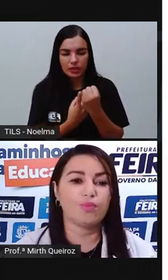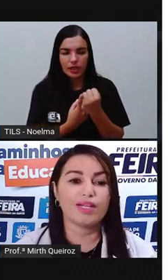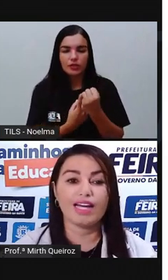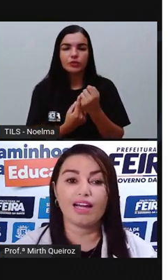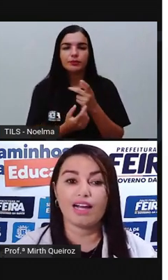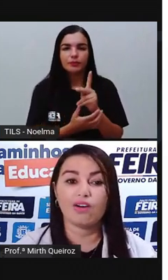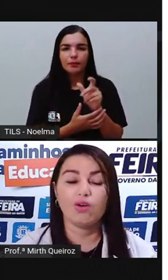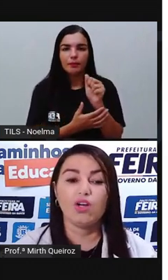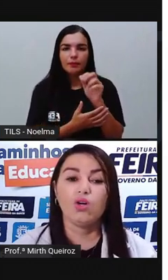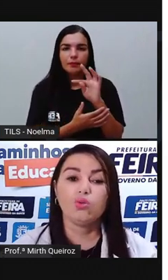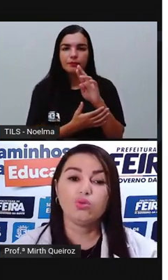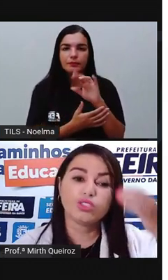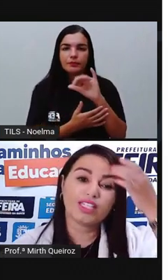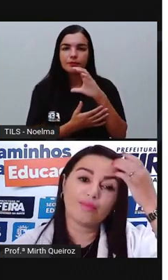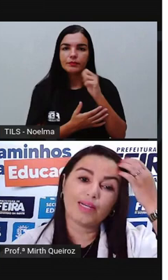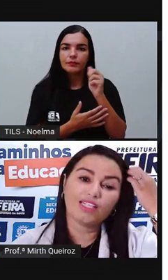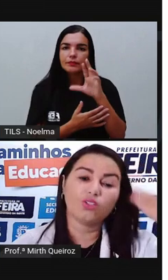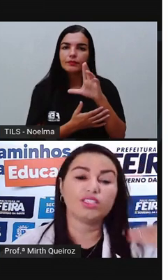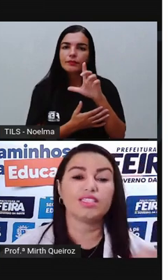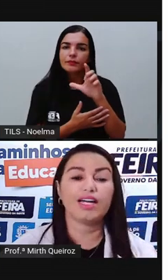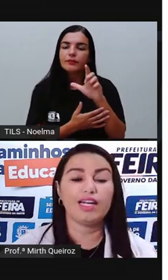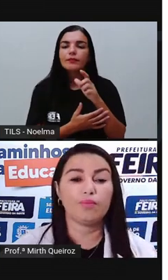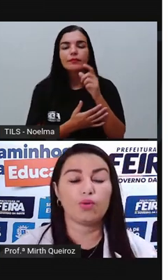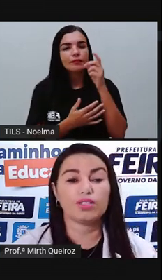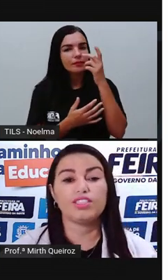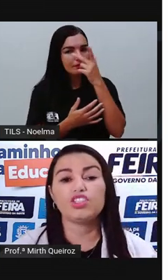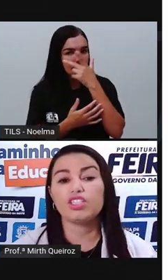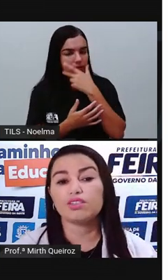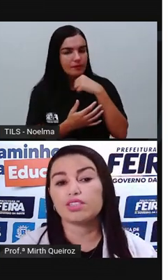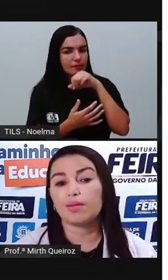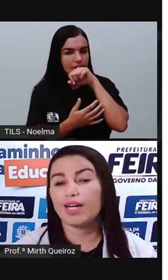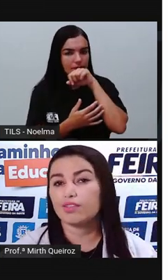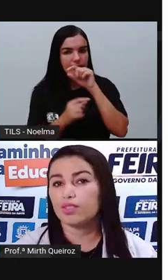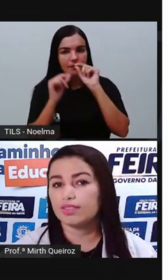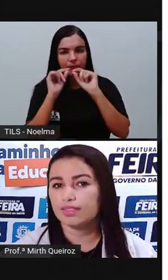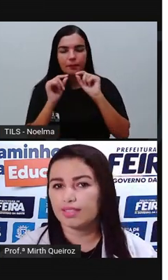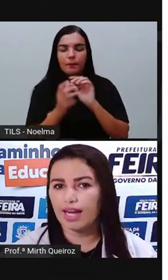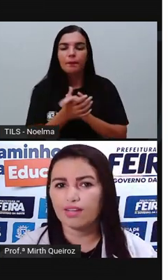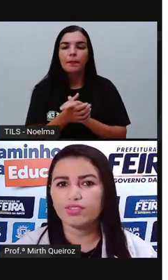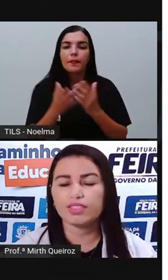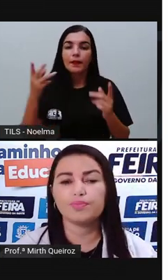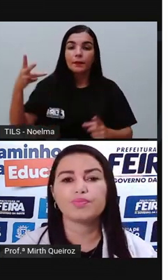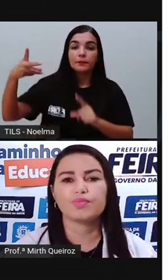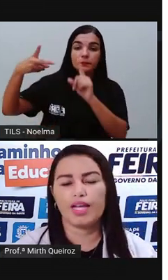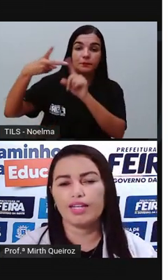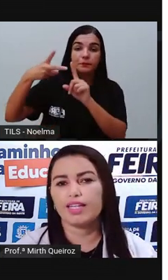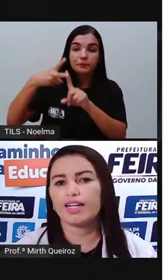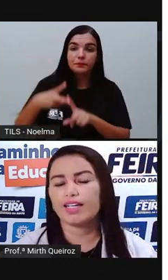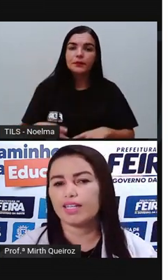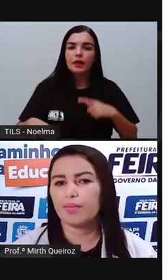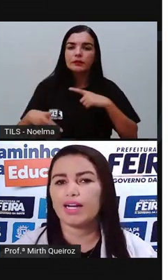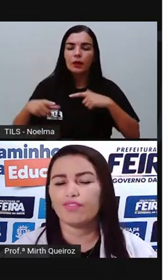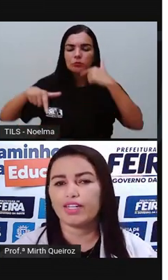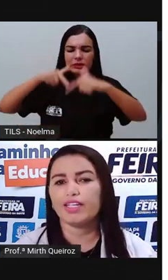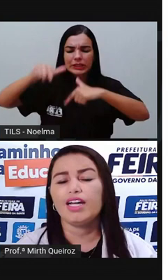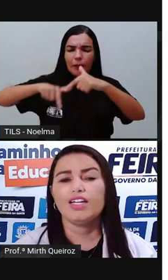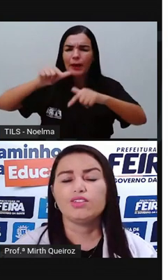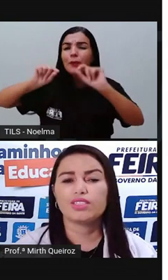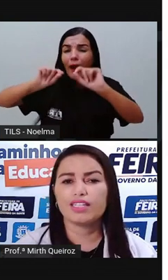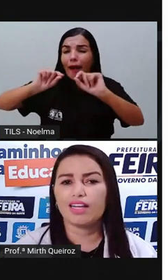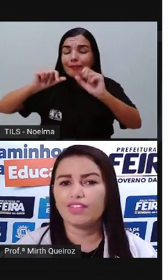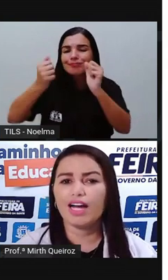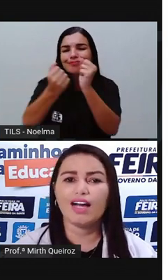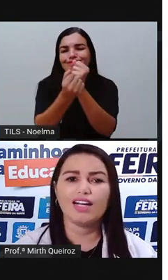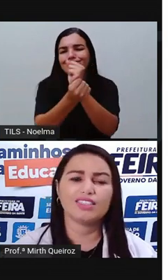sociedade patriarcal. Os trabalhadores, na época, se tinha os trabalhadores escravos, né? Que era quem trabalhava aí